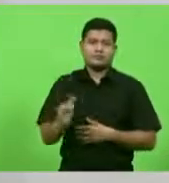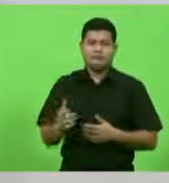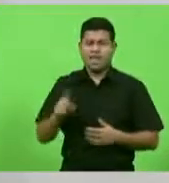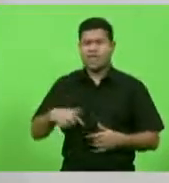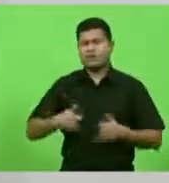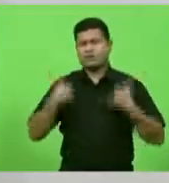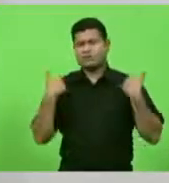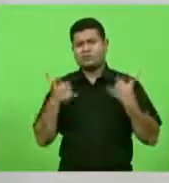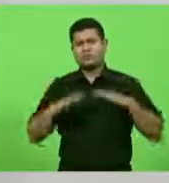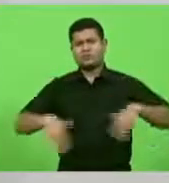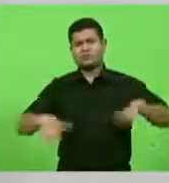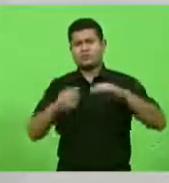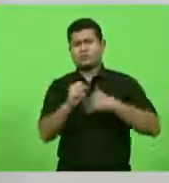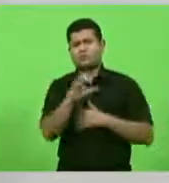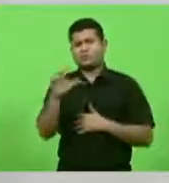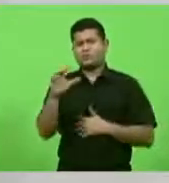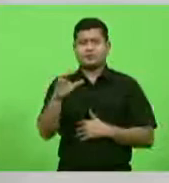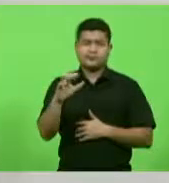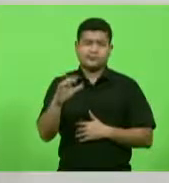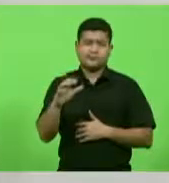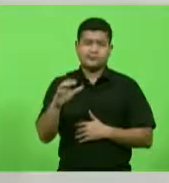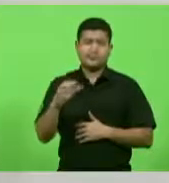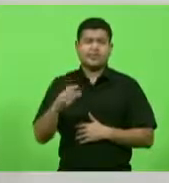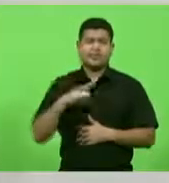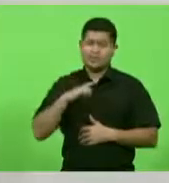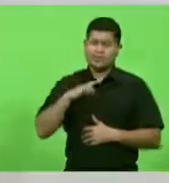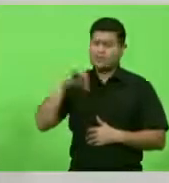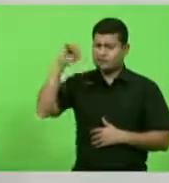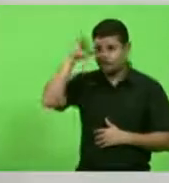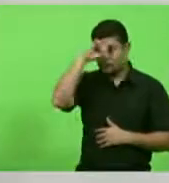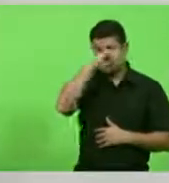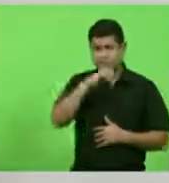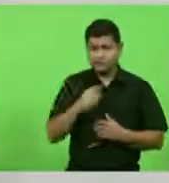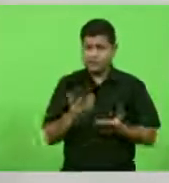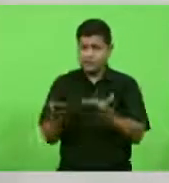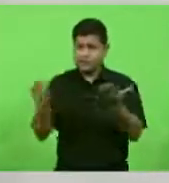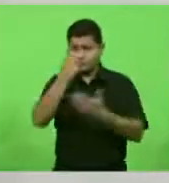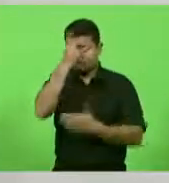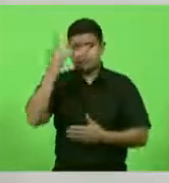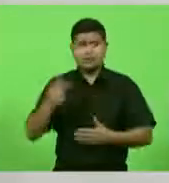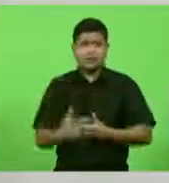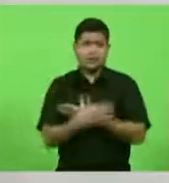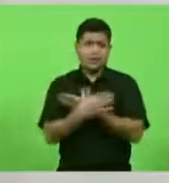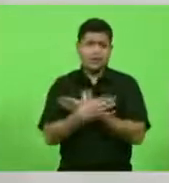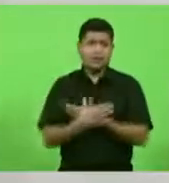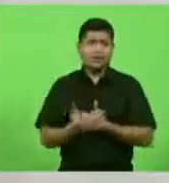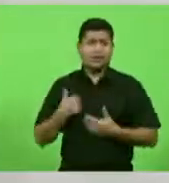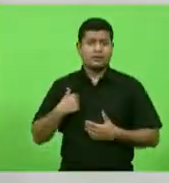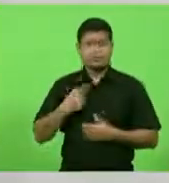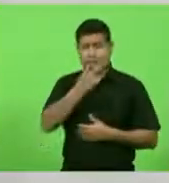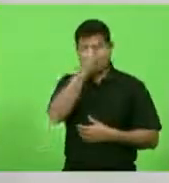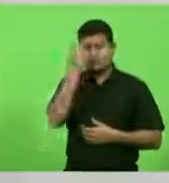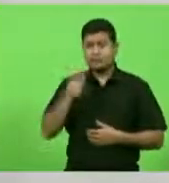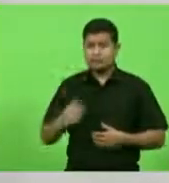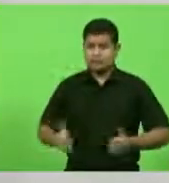de todo catarinense. temos dificuldade, temos sim, temos pessoas desempregadas, temos pessoas com dificuldades.